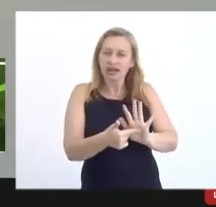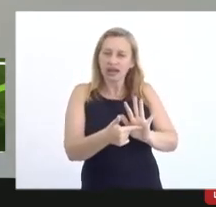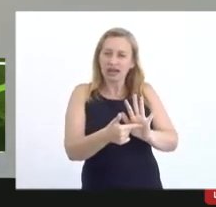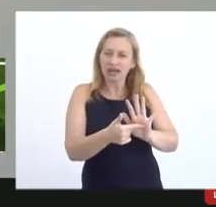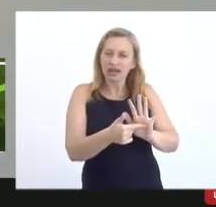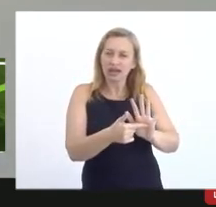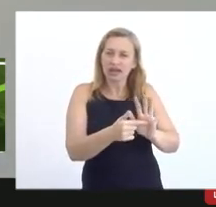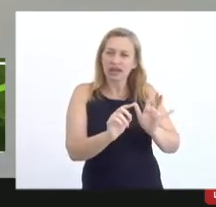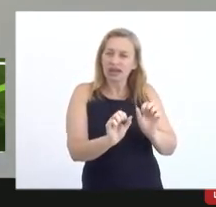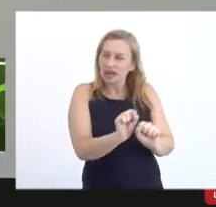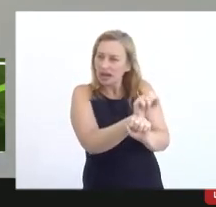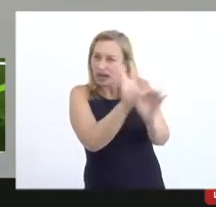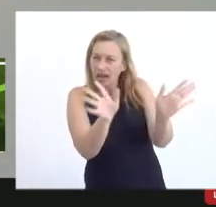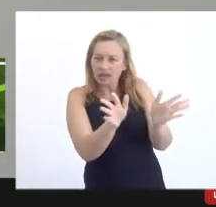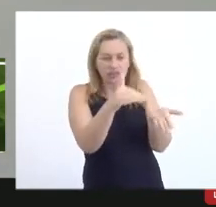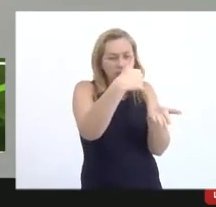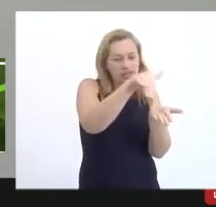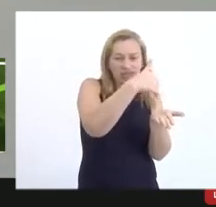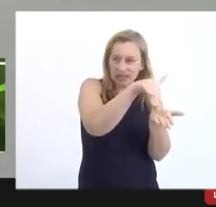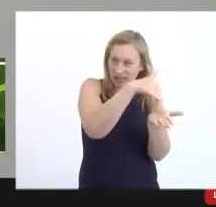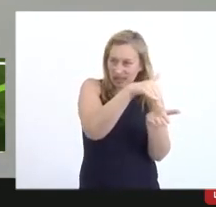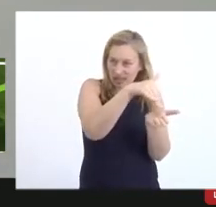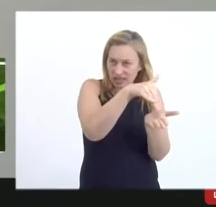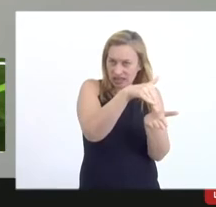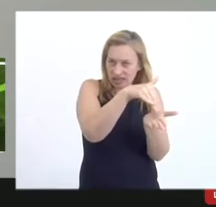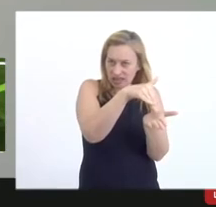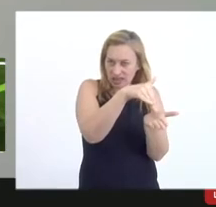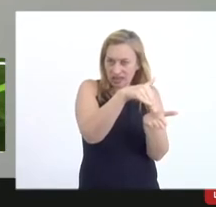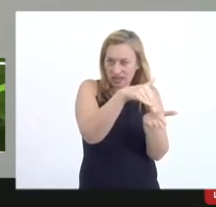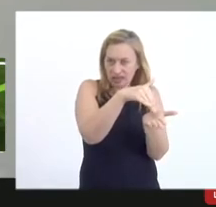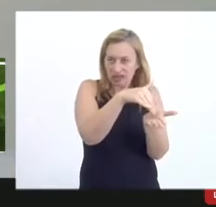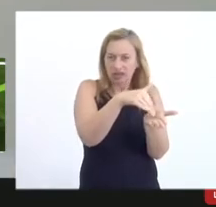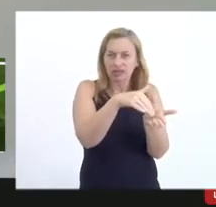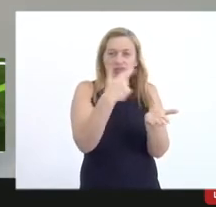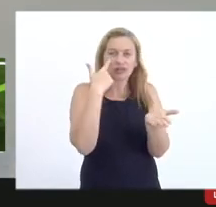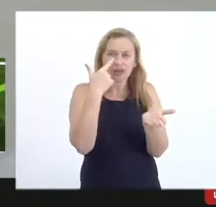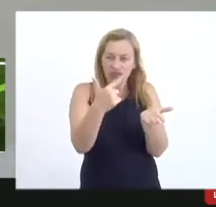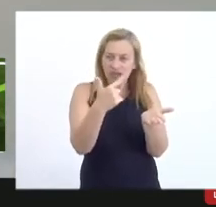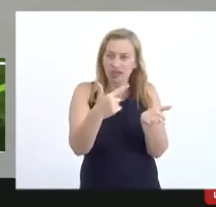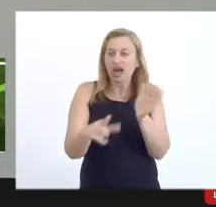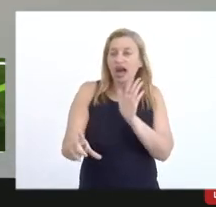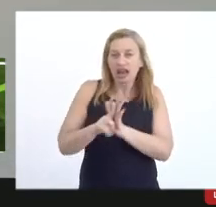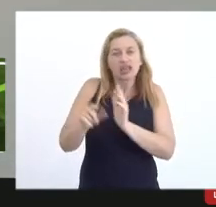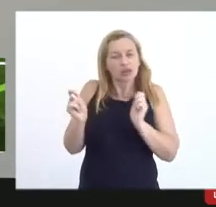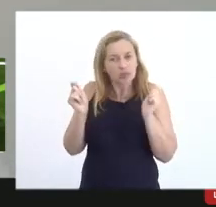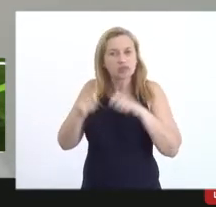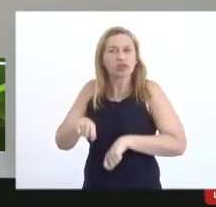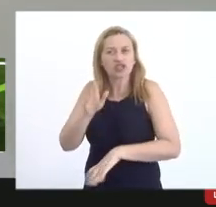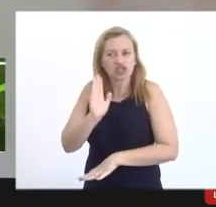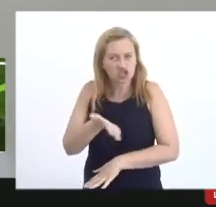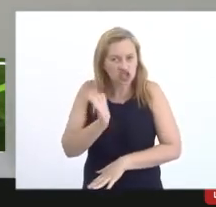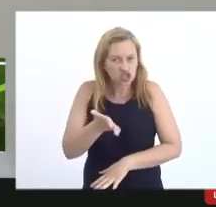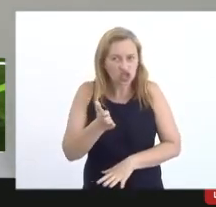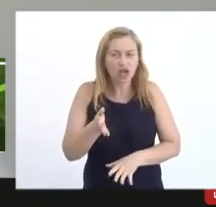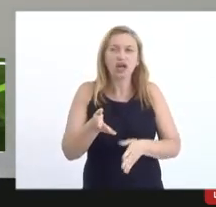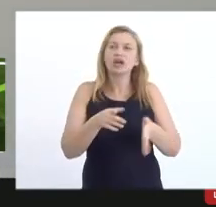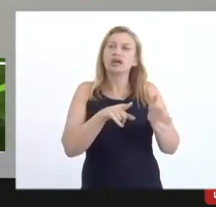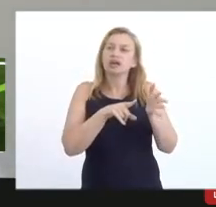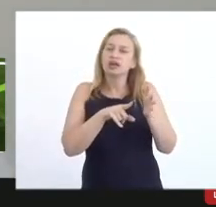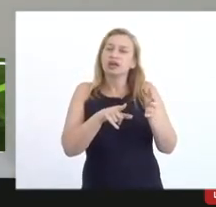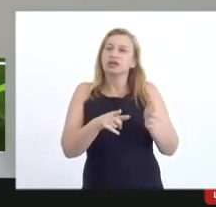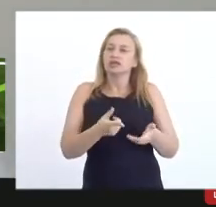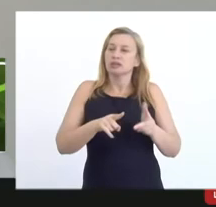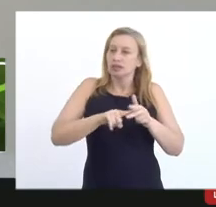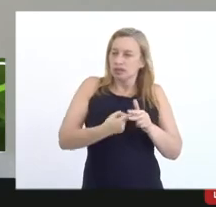que pode ser uma amostragem de 5% pode ser como for porque a lei já dá essa possibilidade a regulamentação específica